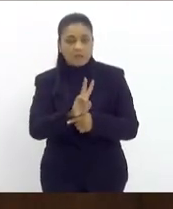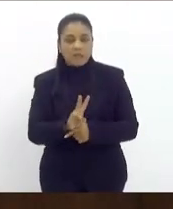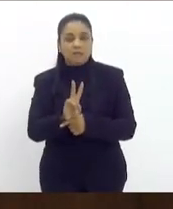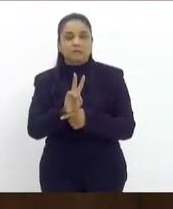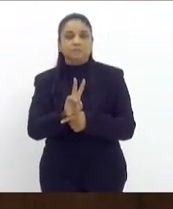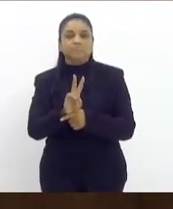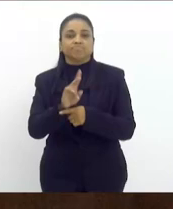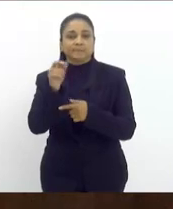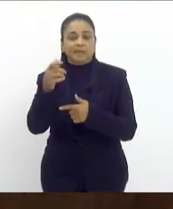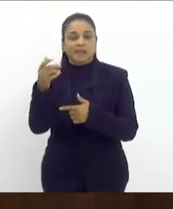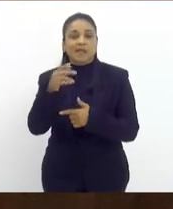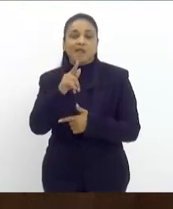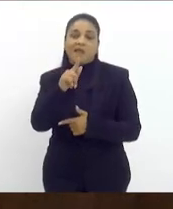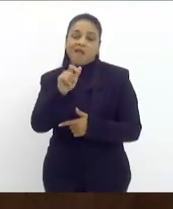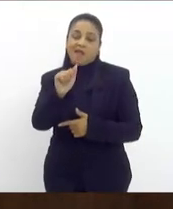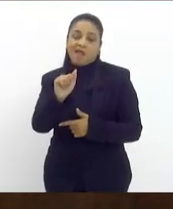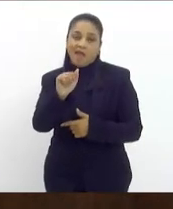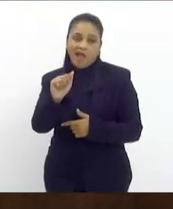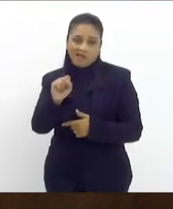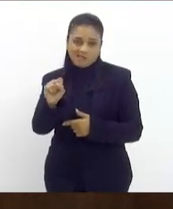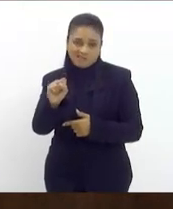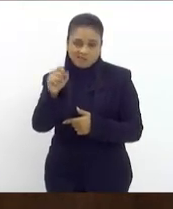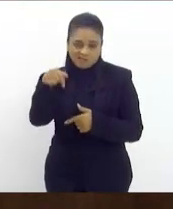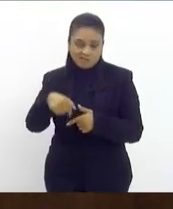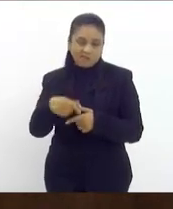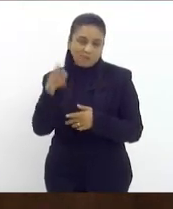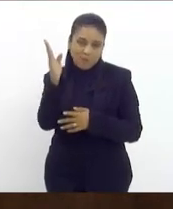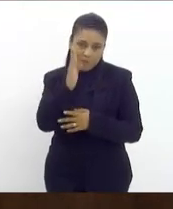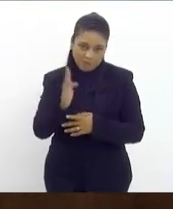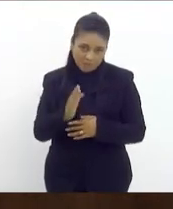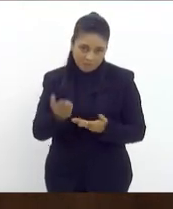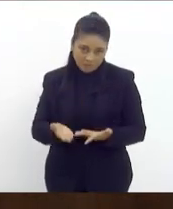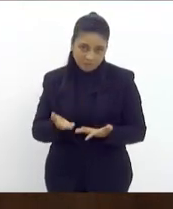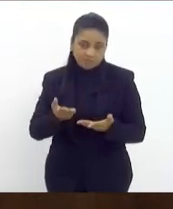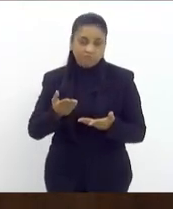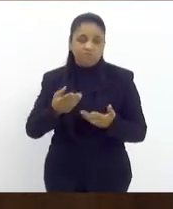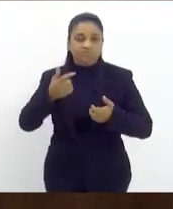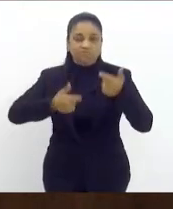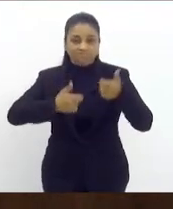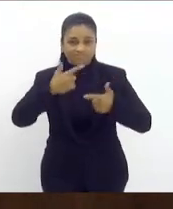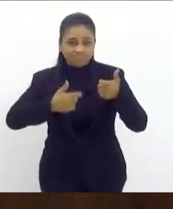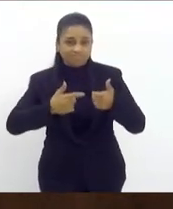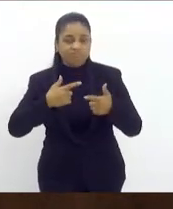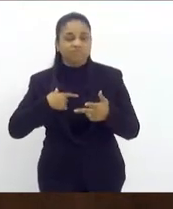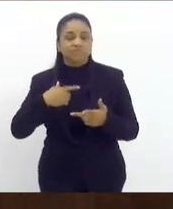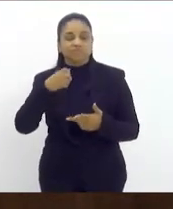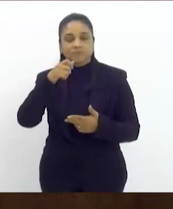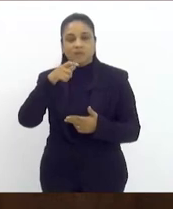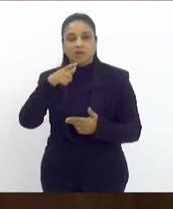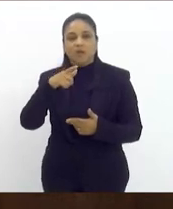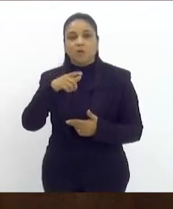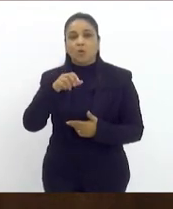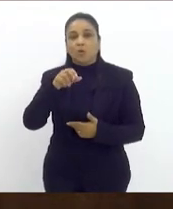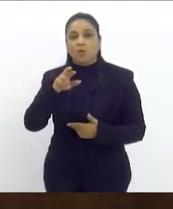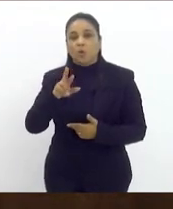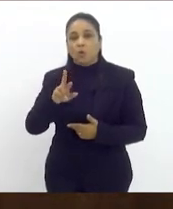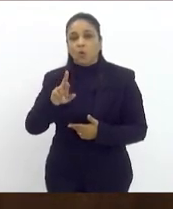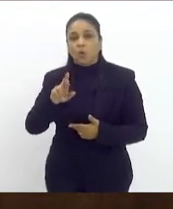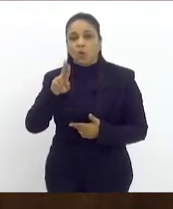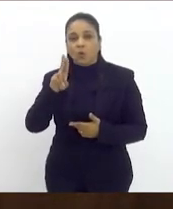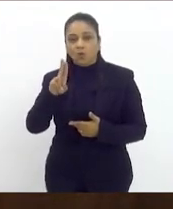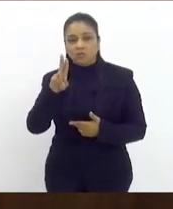fornecedor de gás para o Brasil sobretudo no contexto da guerra entre Rússia e Ucrânia e não seria admissível